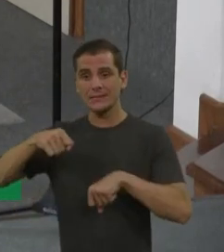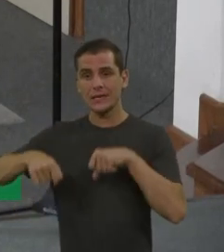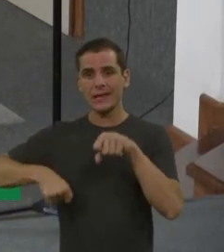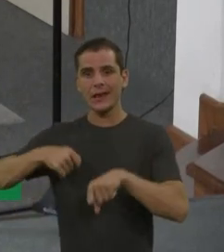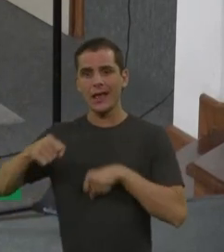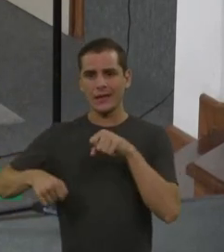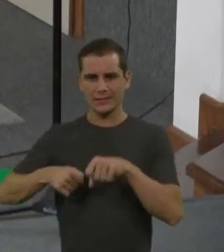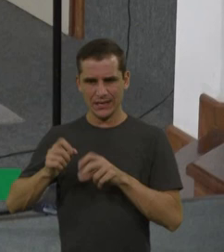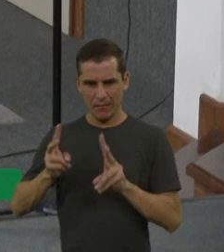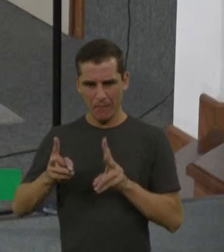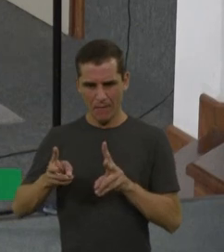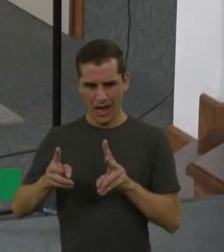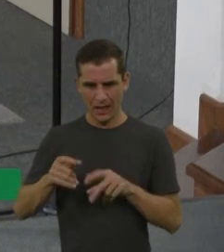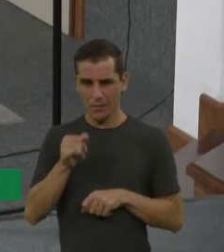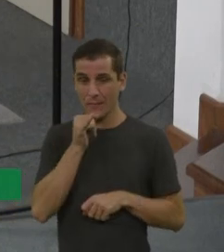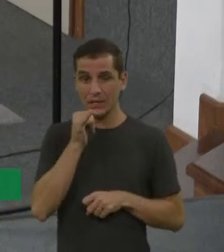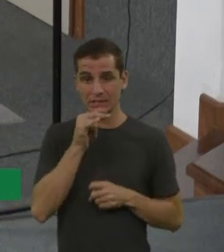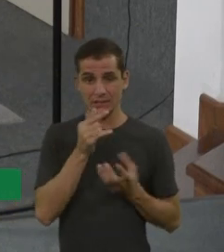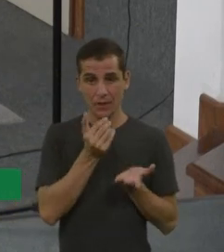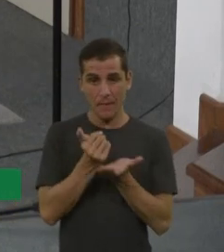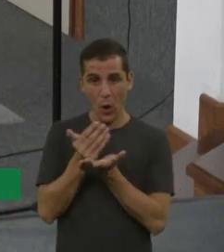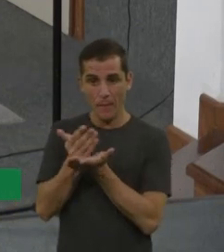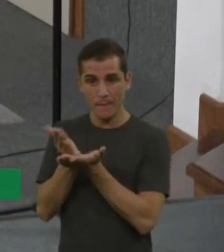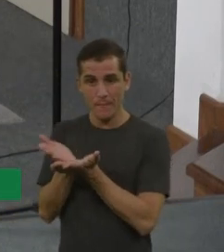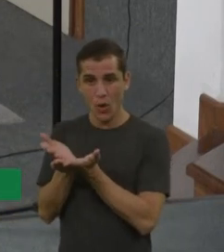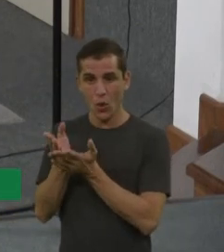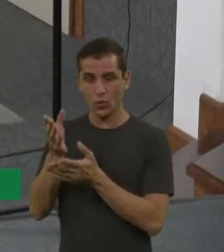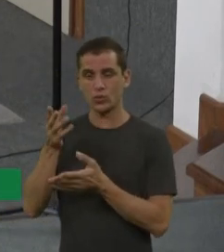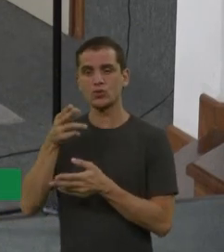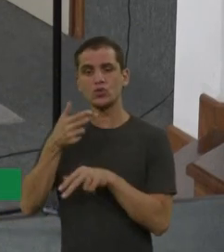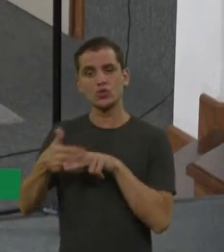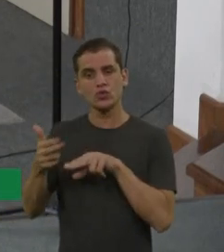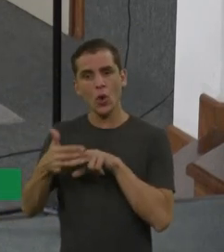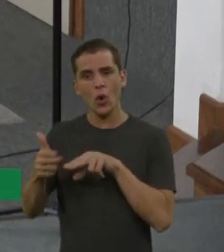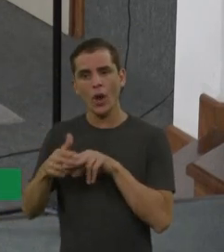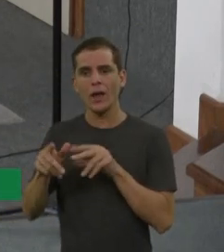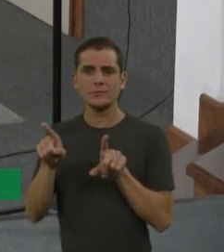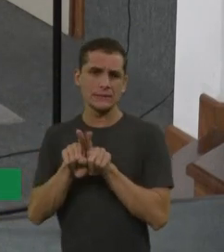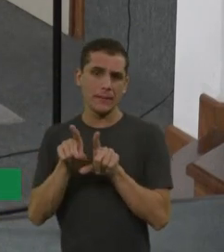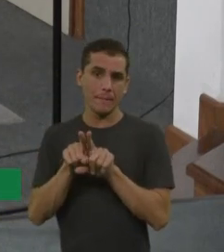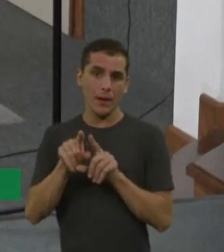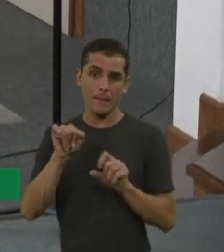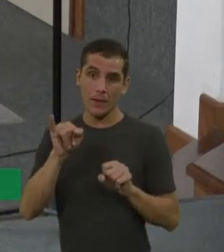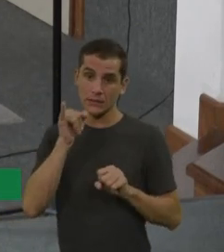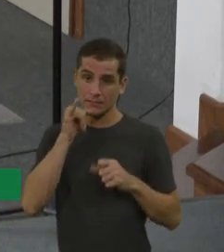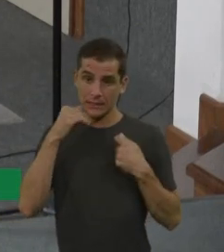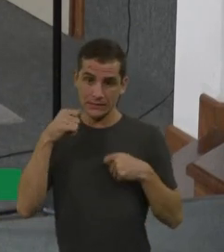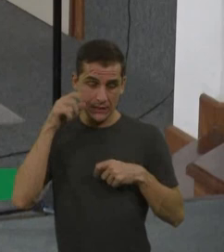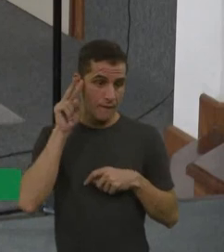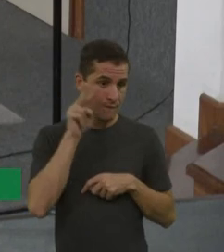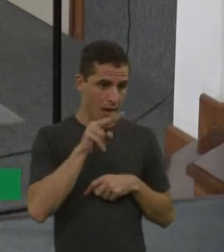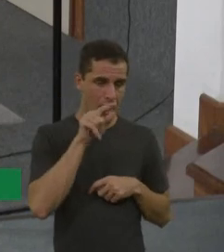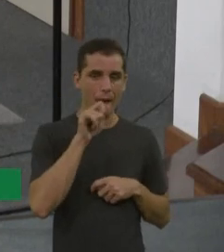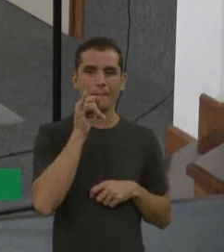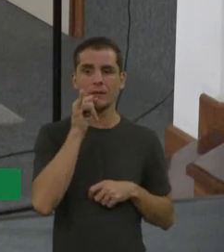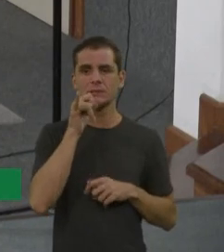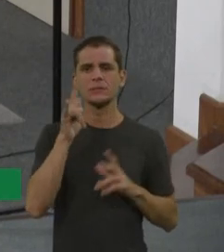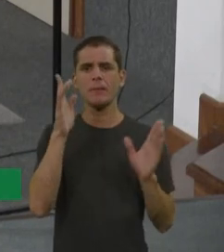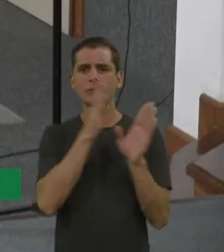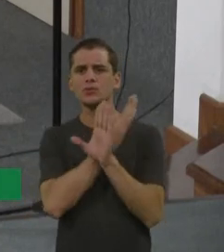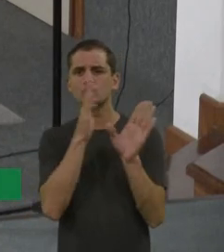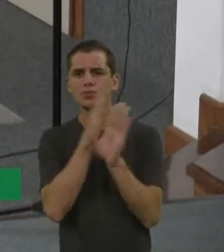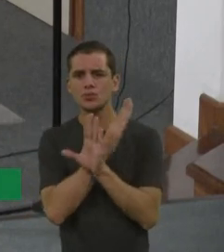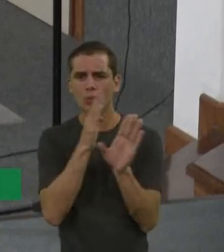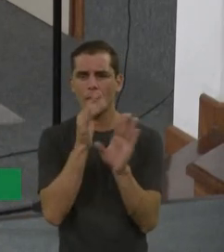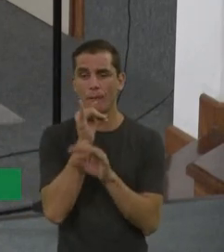chocolate, se eu já fiz uma vez, eu vou saber fazer de novo, né? Tá? E é isso. Então, a gente tem que ter a suspeita clínica, né? Muitas vezes, a gente tem